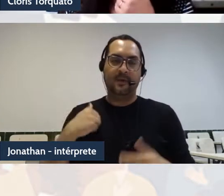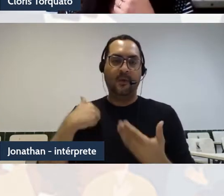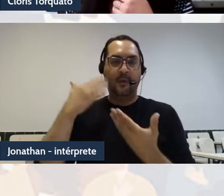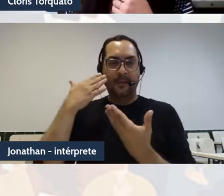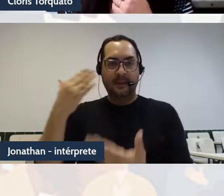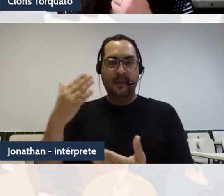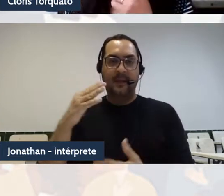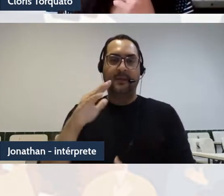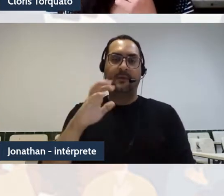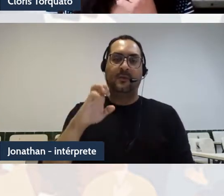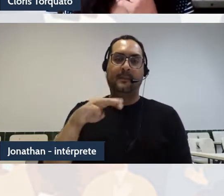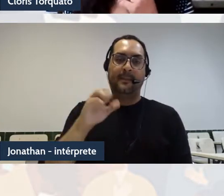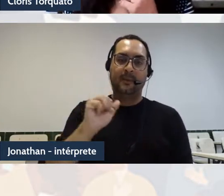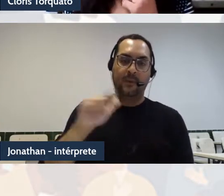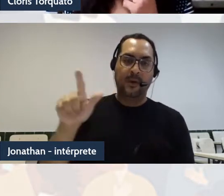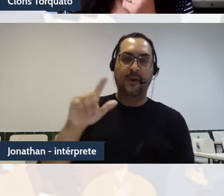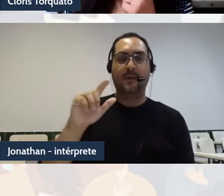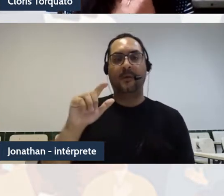contribuições.